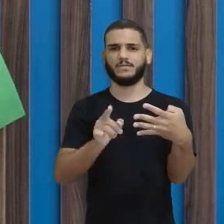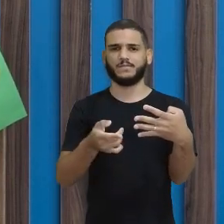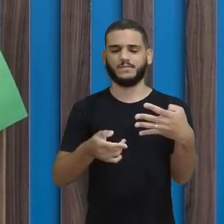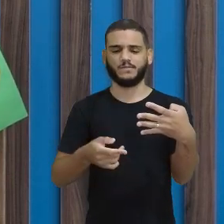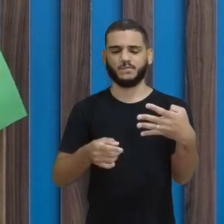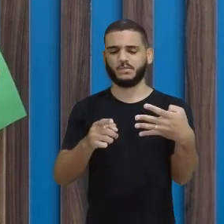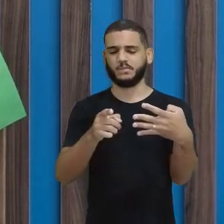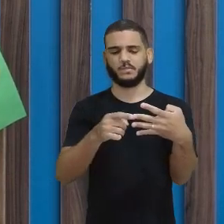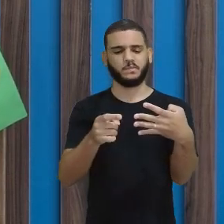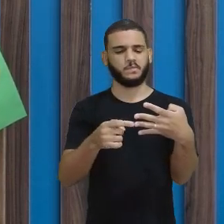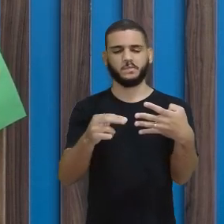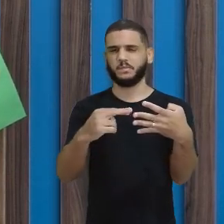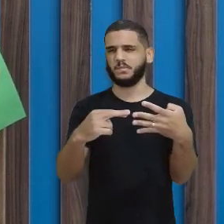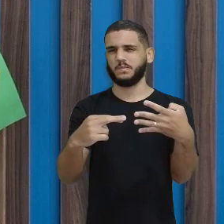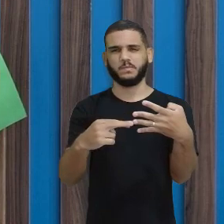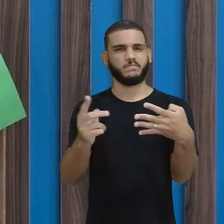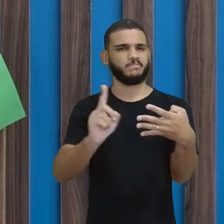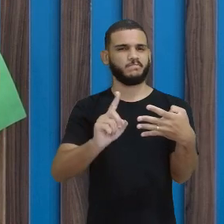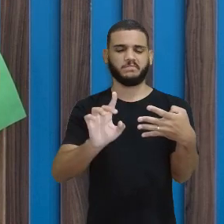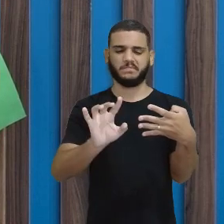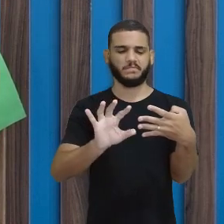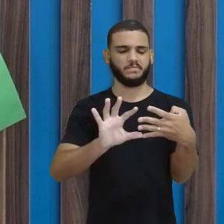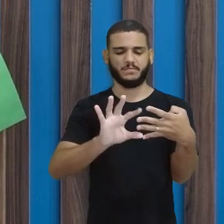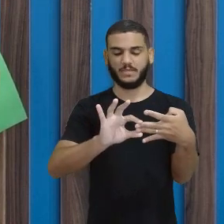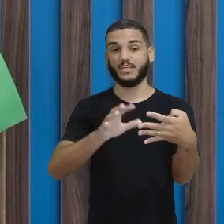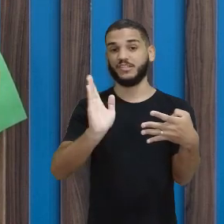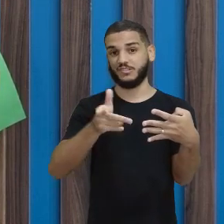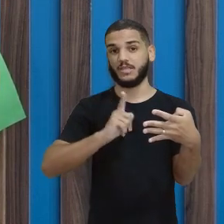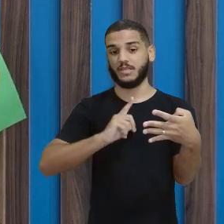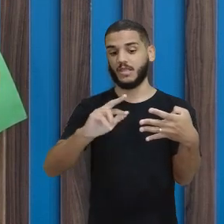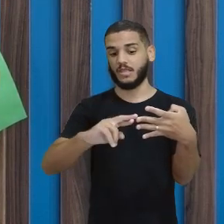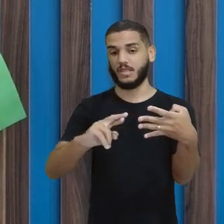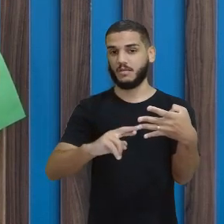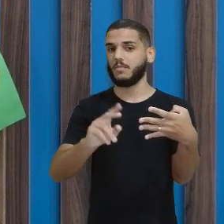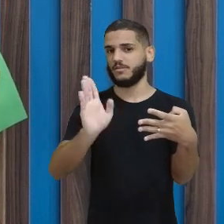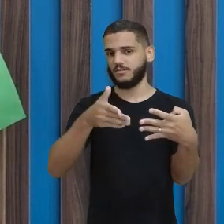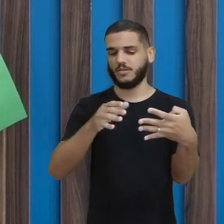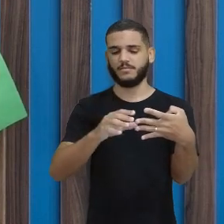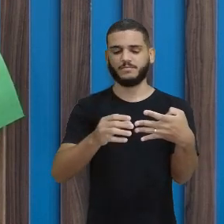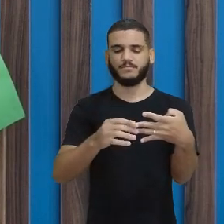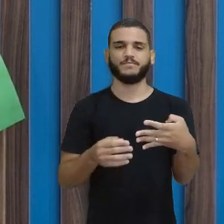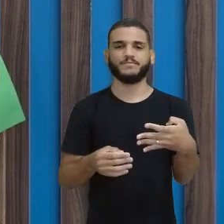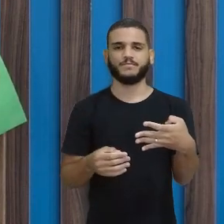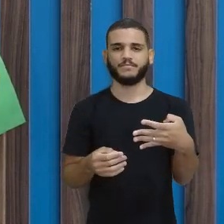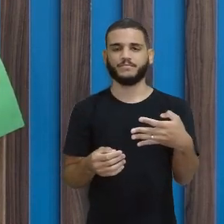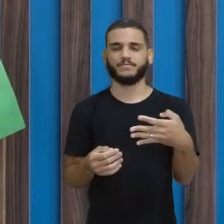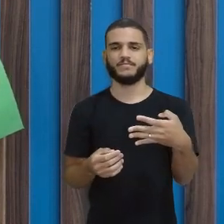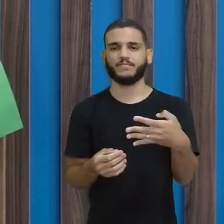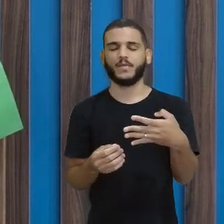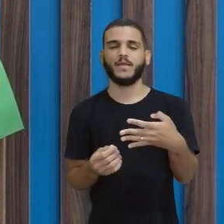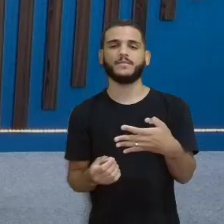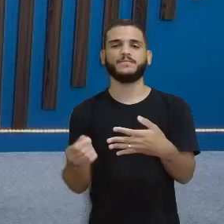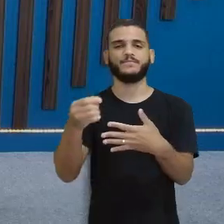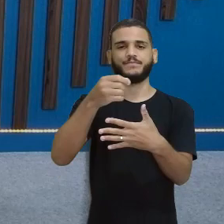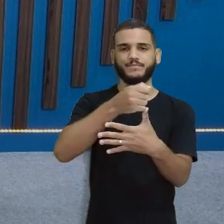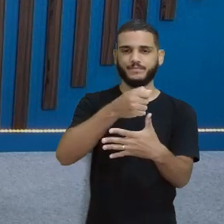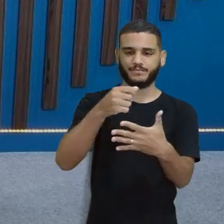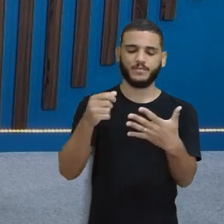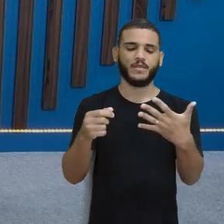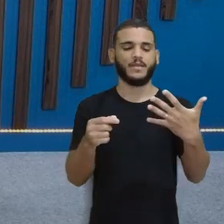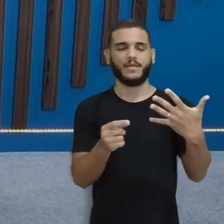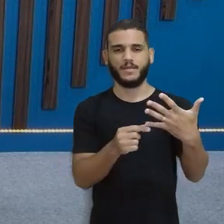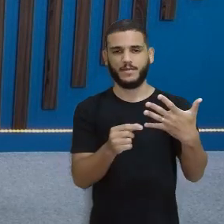seleção. Nem com seleção, já está com a rima, né? É. Vou colocar aqui. Vamos puxar mais um para descobrir aí qual é que vai rimar.